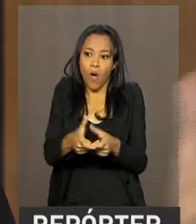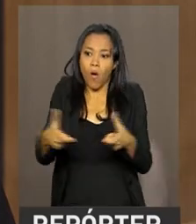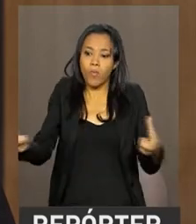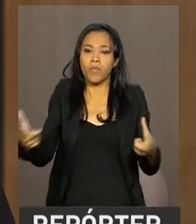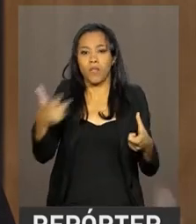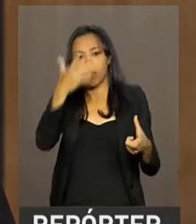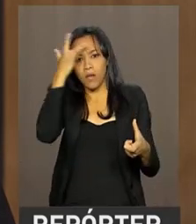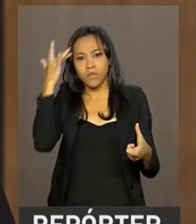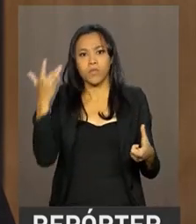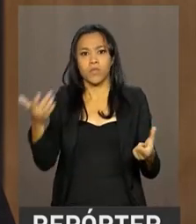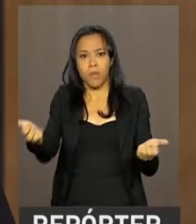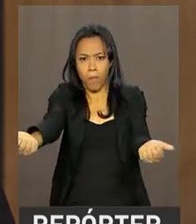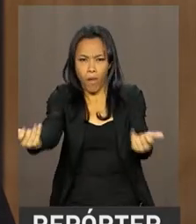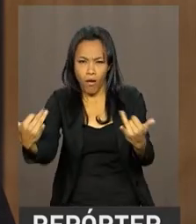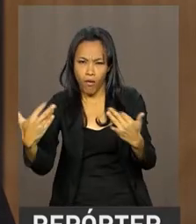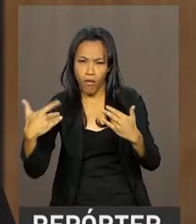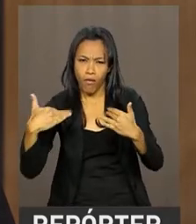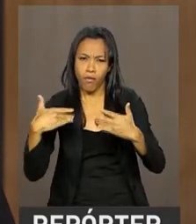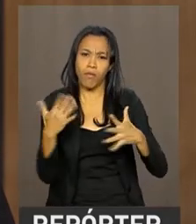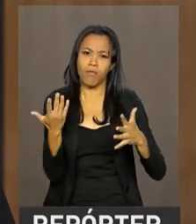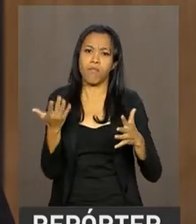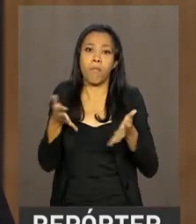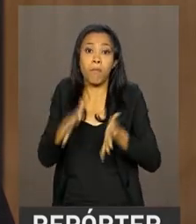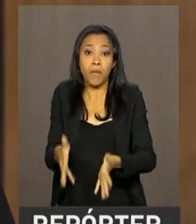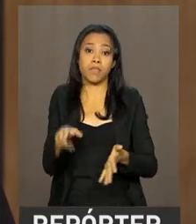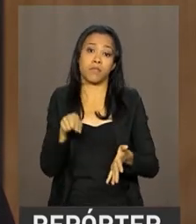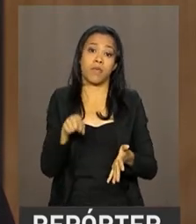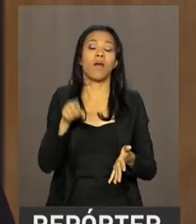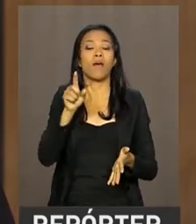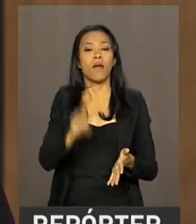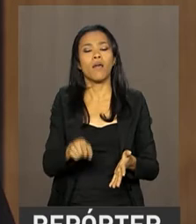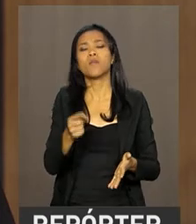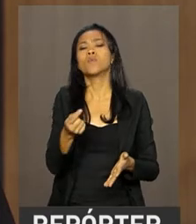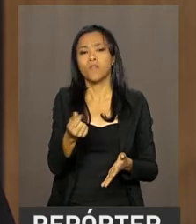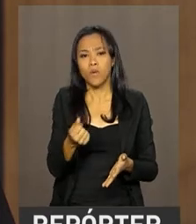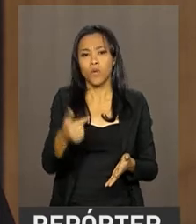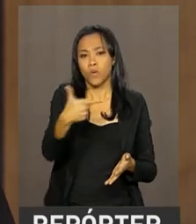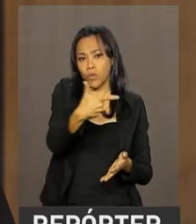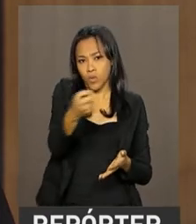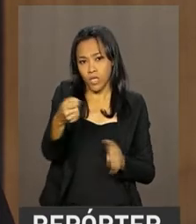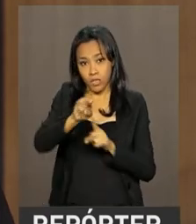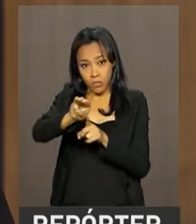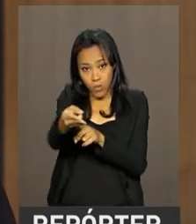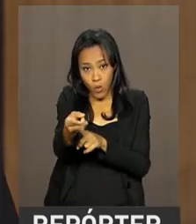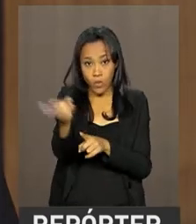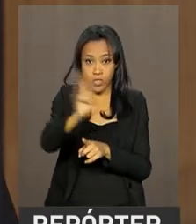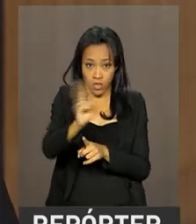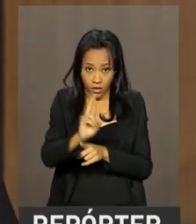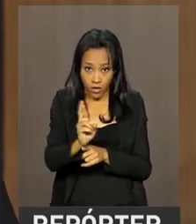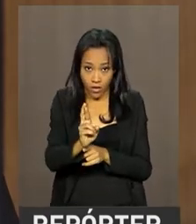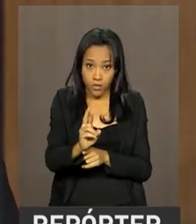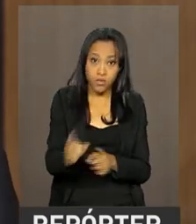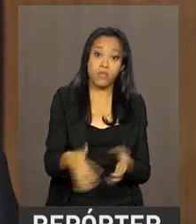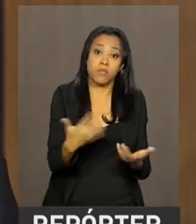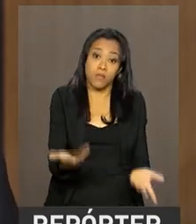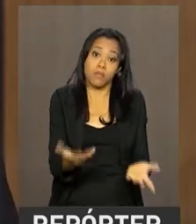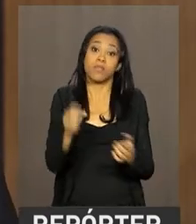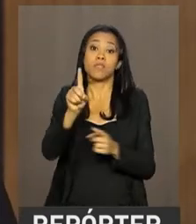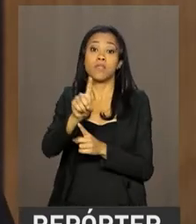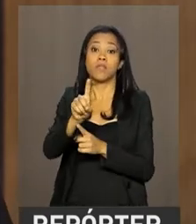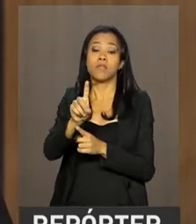ainda mais atraentes, O um investimento da ordem de 200 milhões de reais, sendo